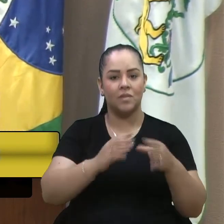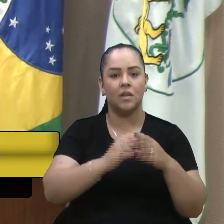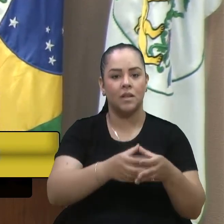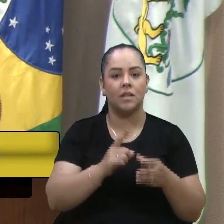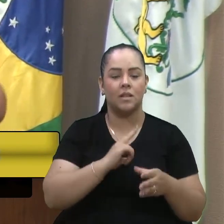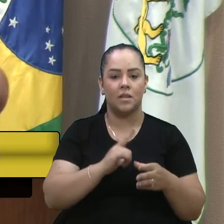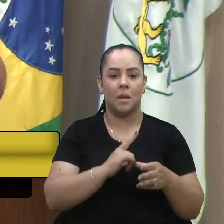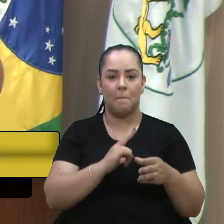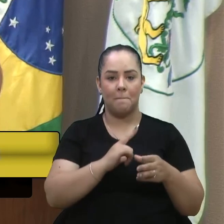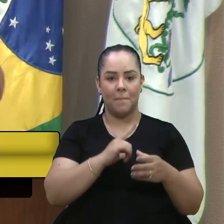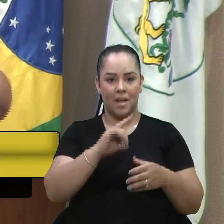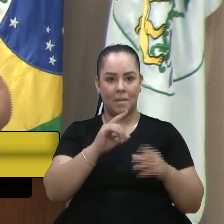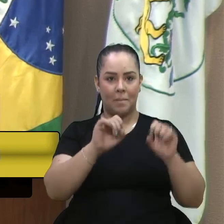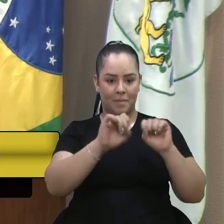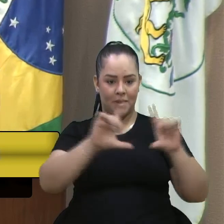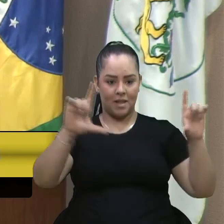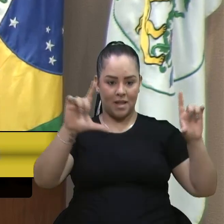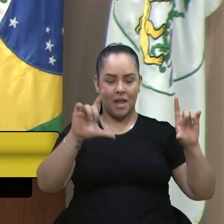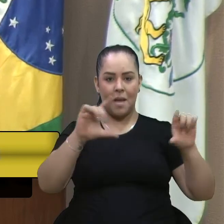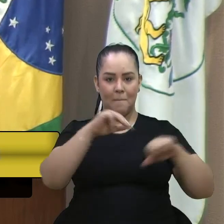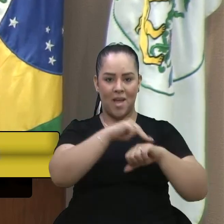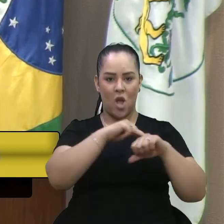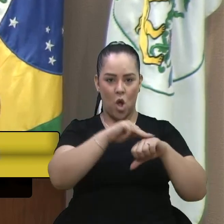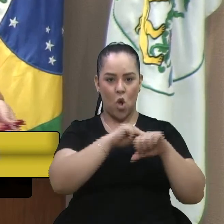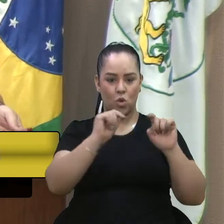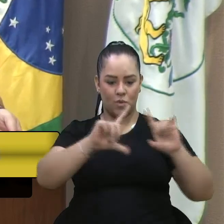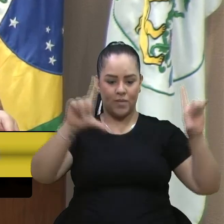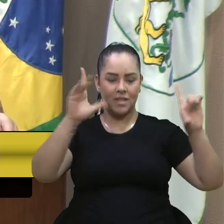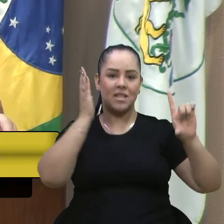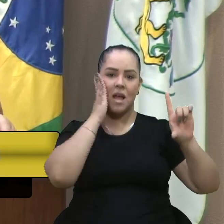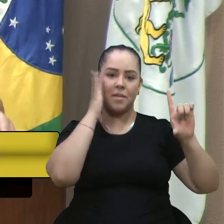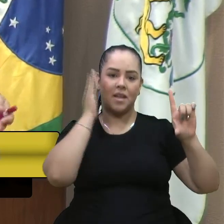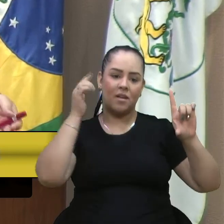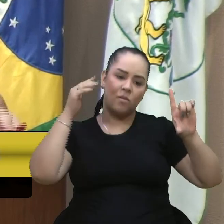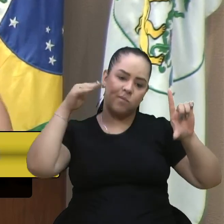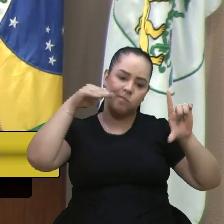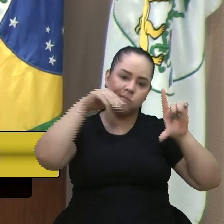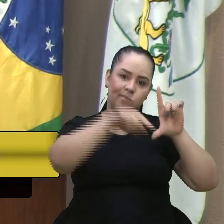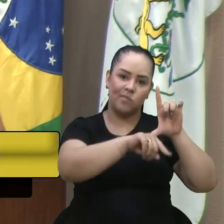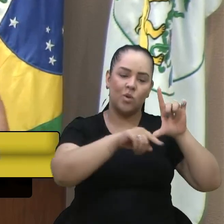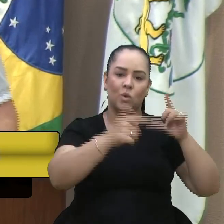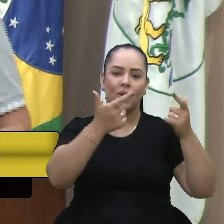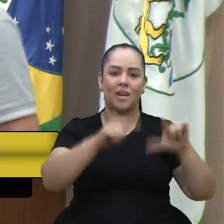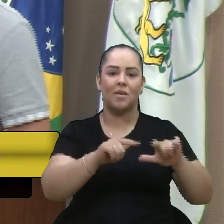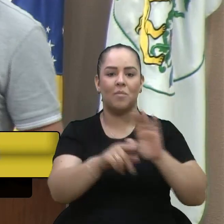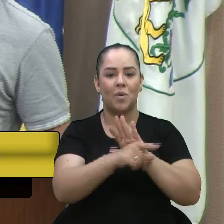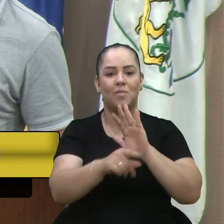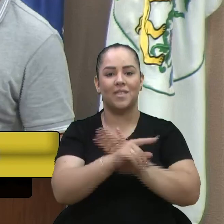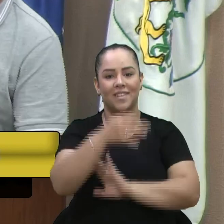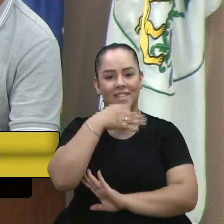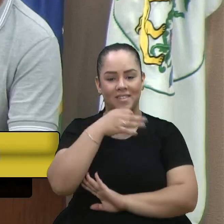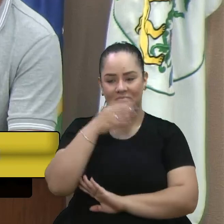marrom do turismo falando que é o túnel verde de plátanos que é um ponto turístico de Caxias do Sul obrigado senhor presidente